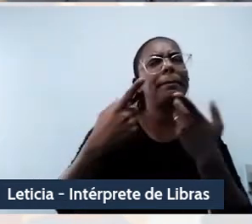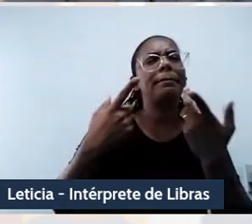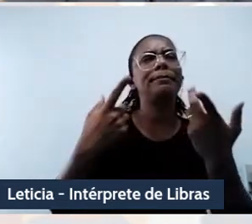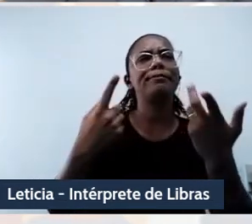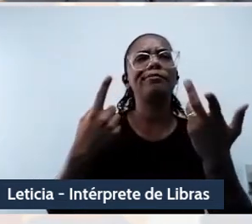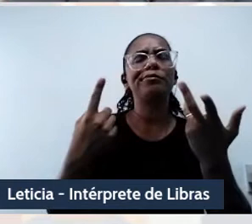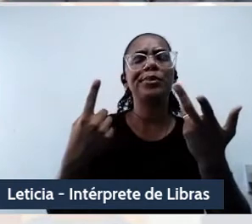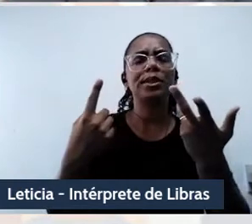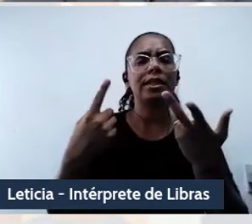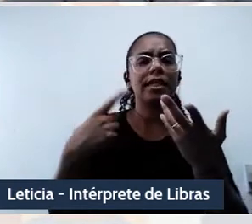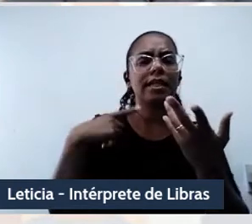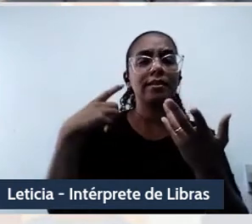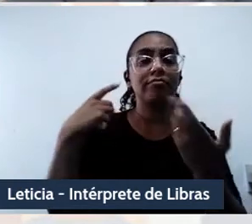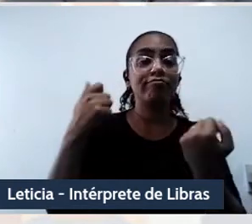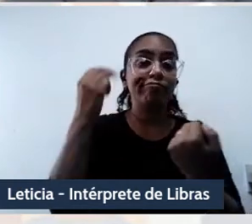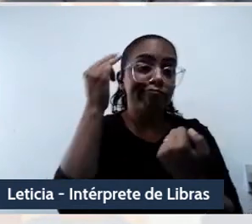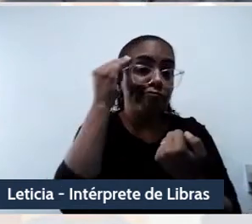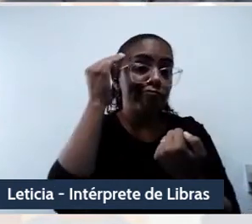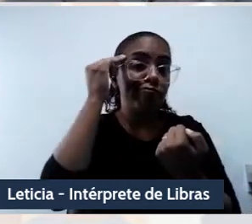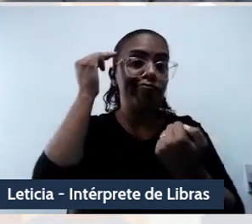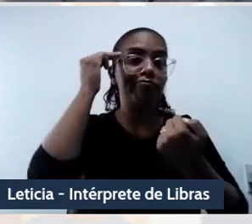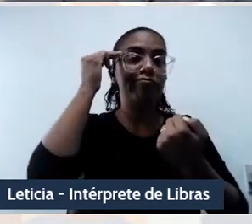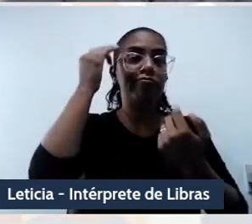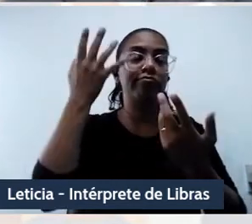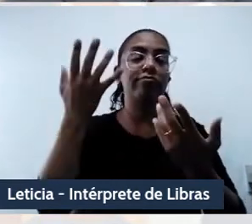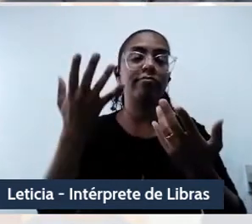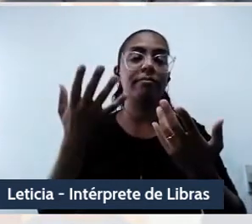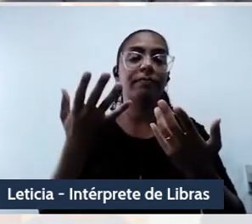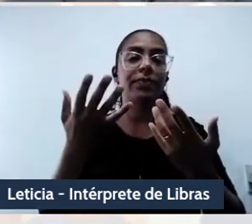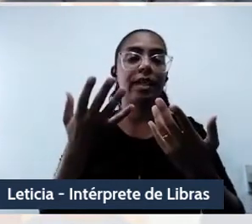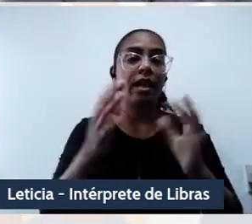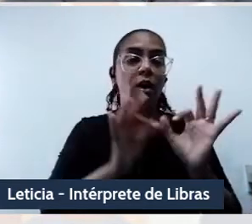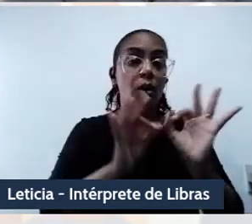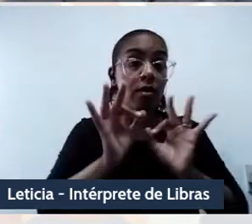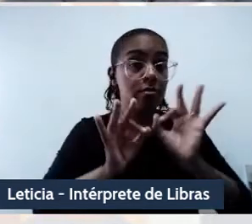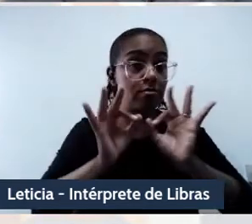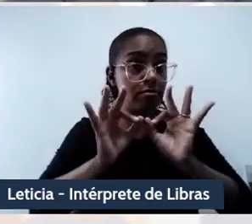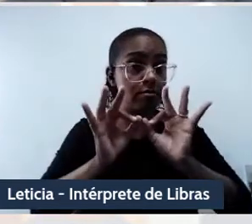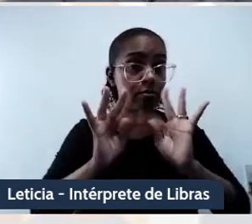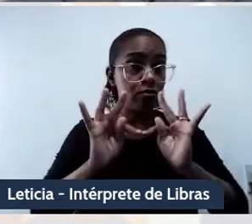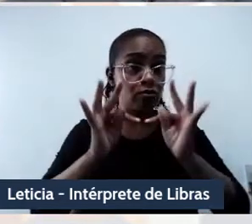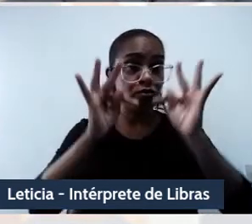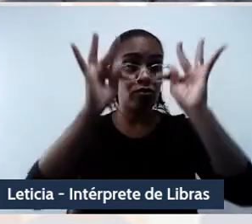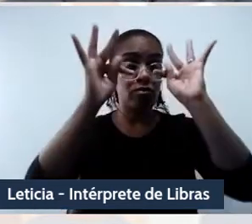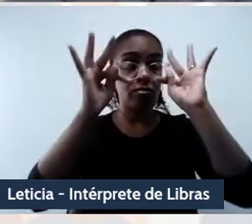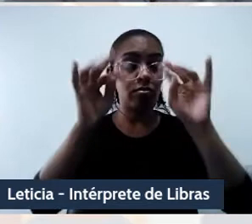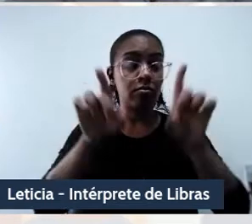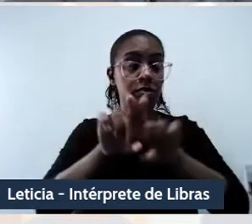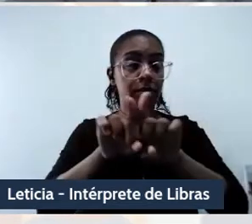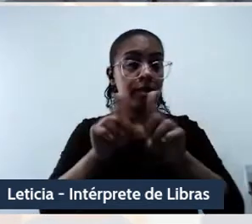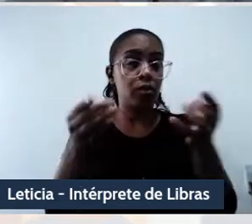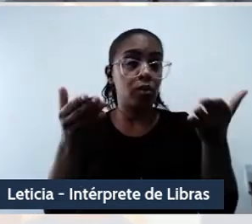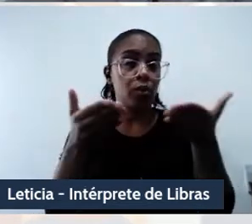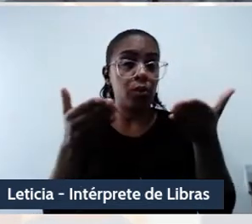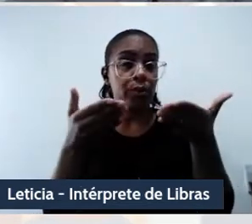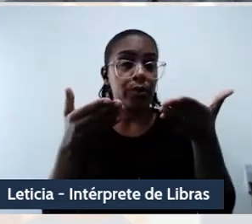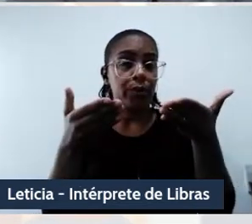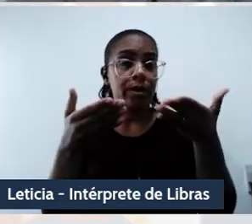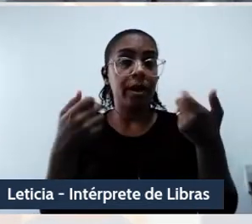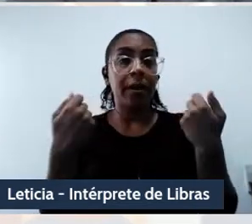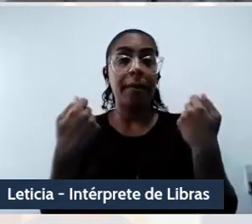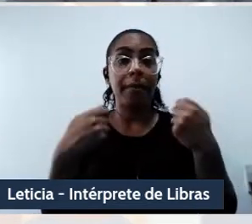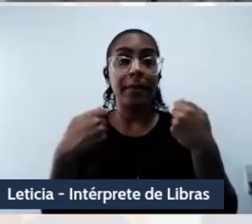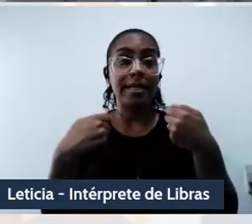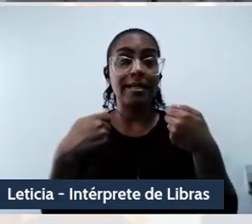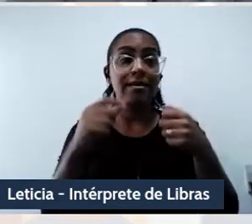instrumentalidade. Isso significa que lidar com a tecnologia e com a modernidade exige uma postura decolonial